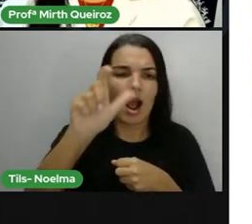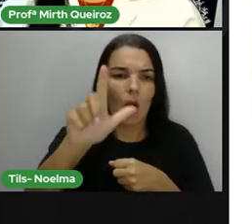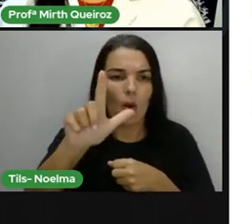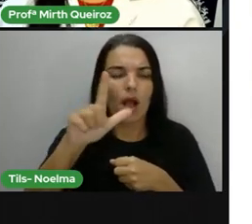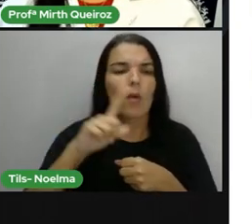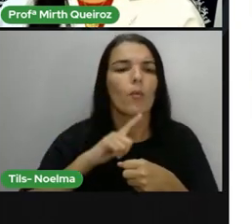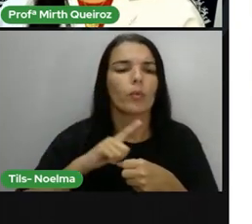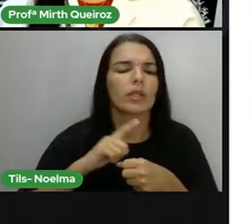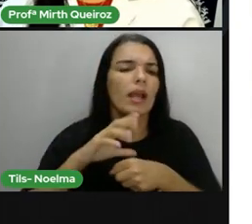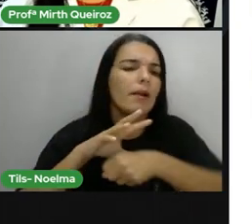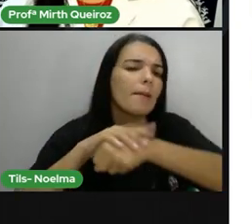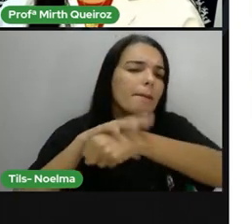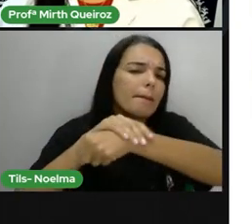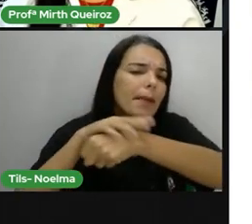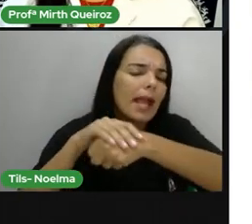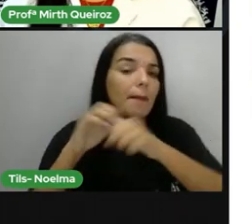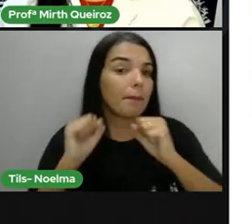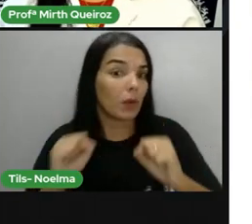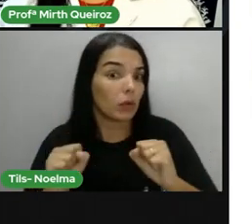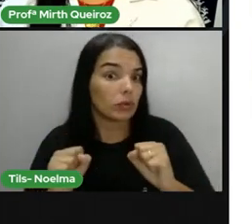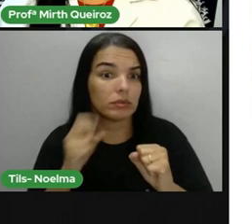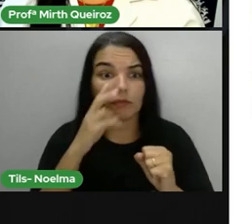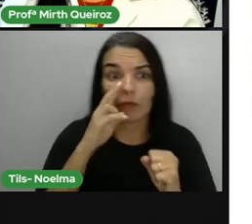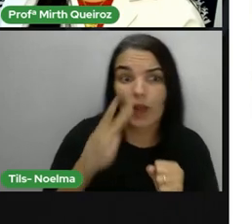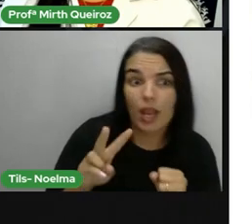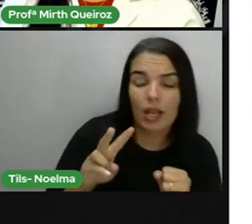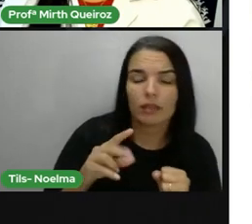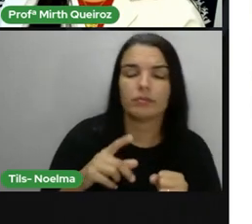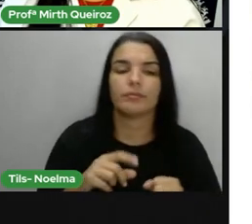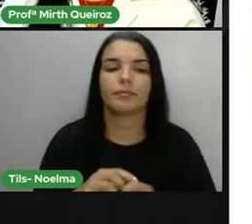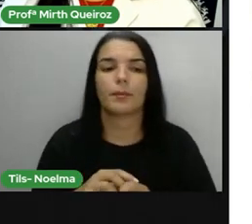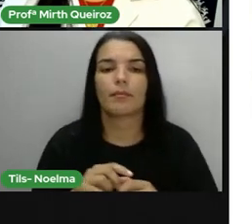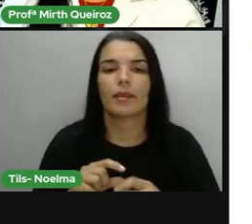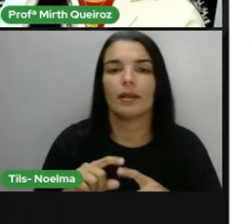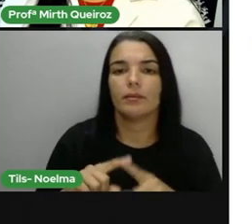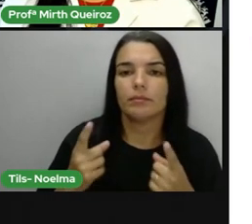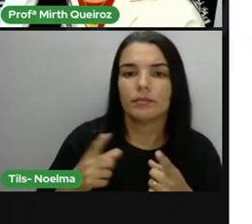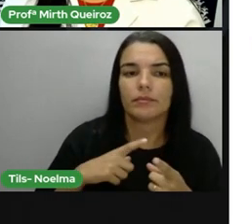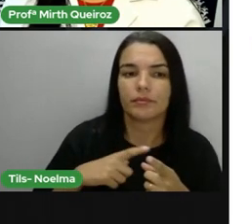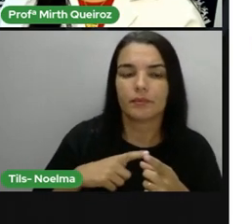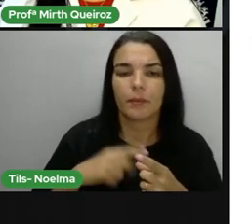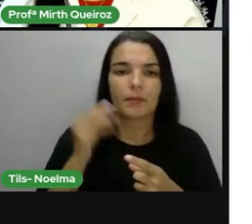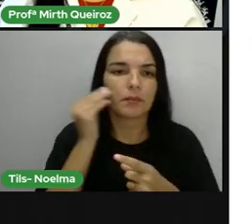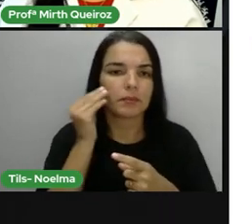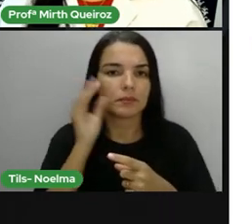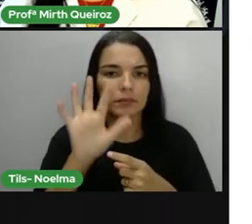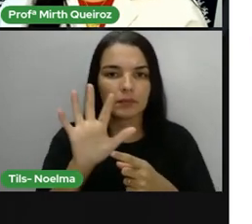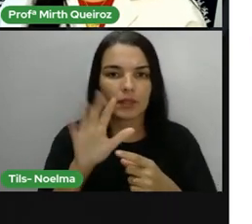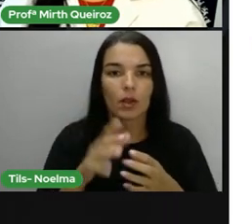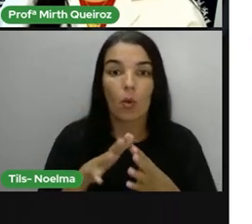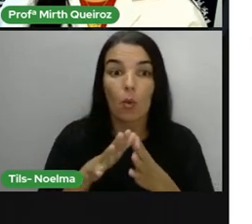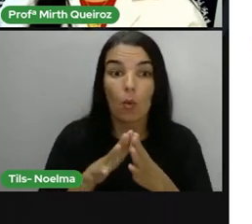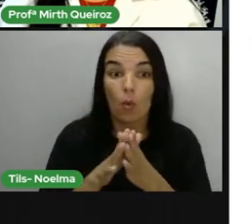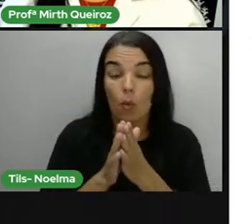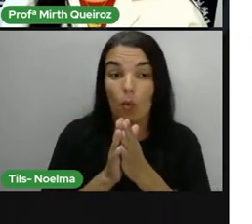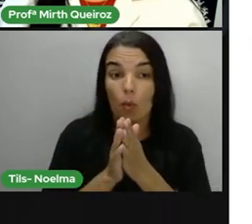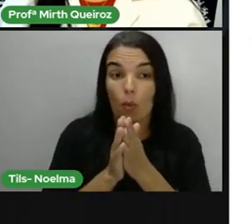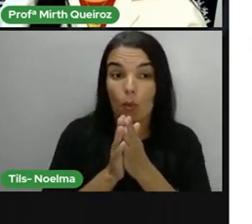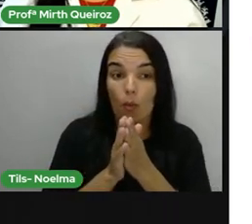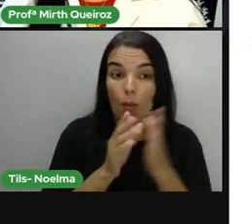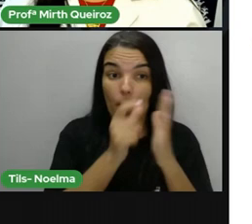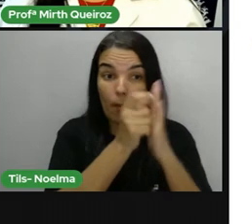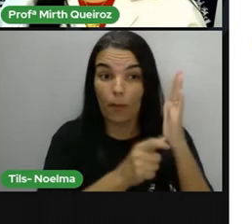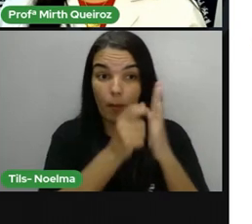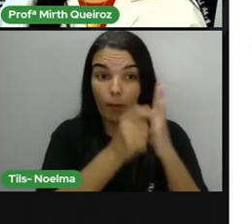traz uma representatividade muito grande para as regiões, né? O patrimônio material, ele é